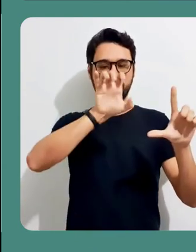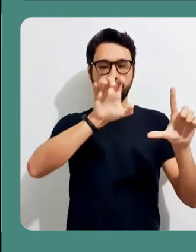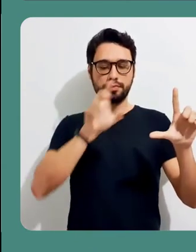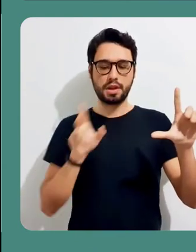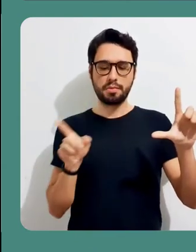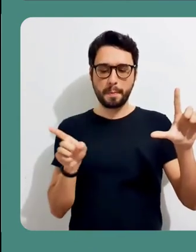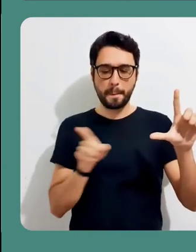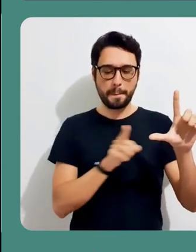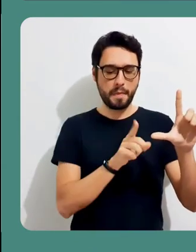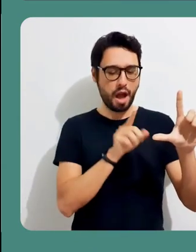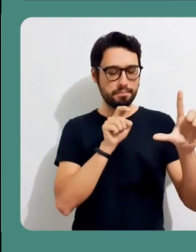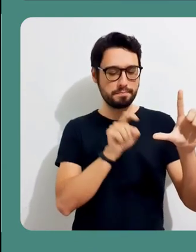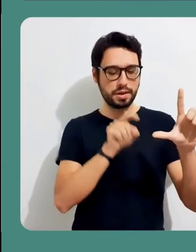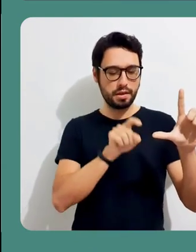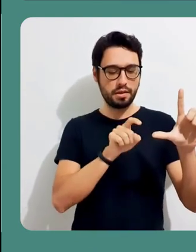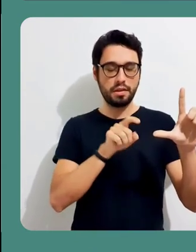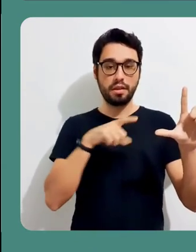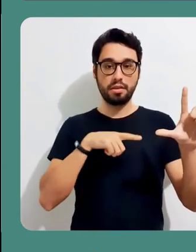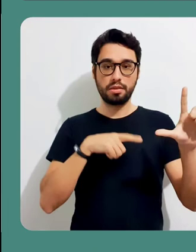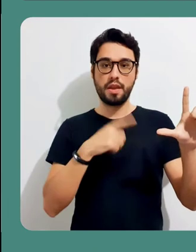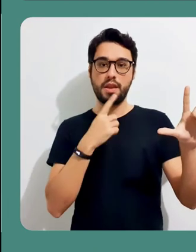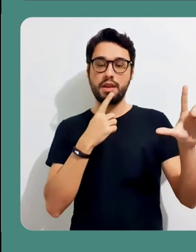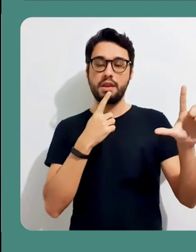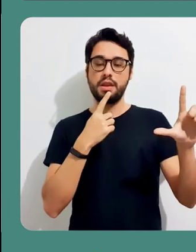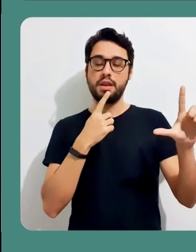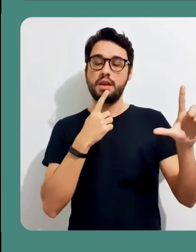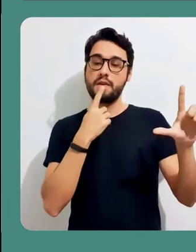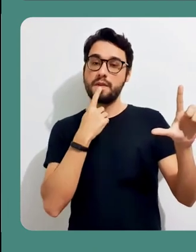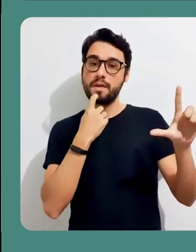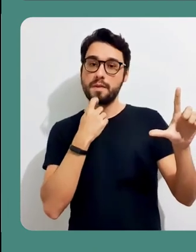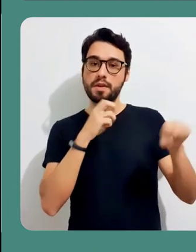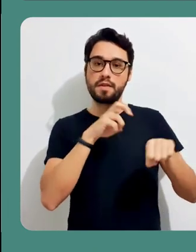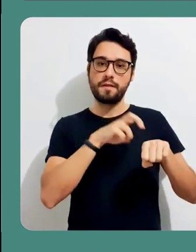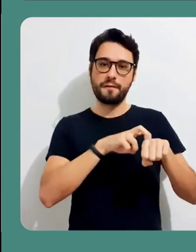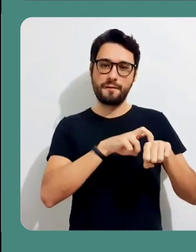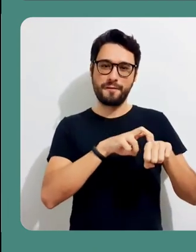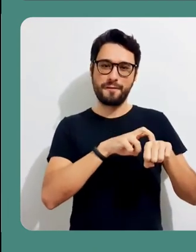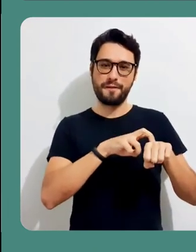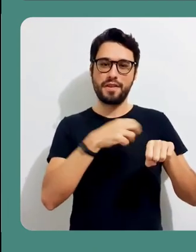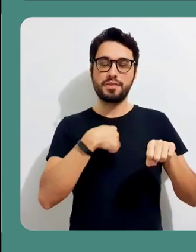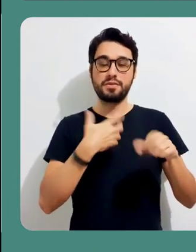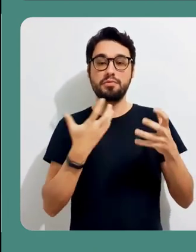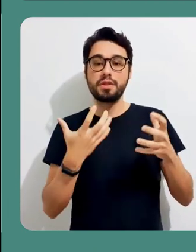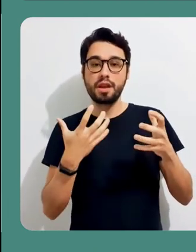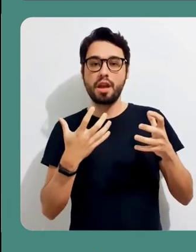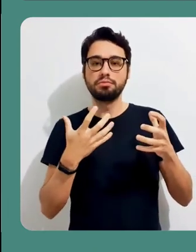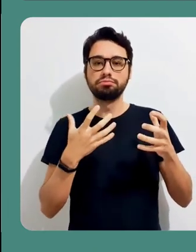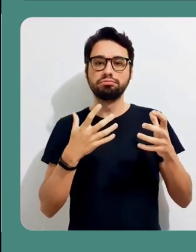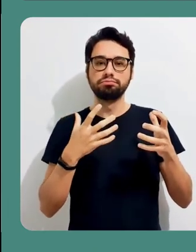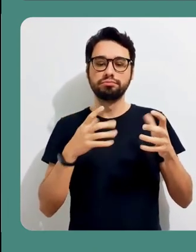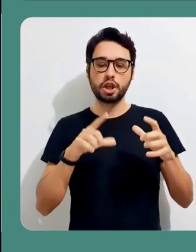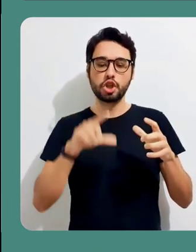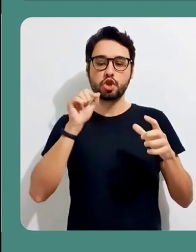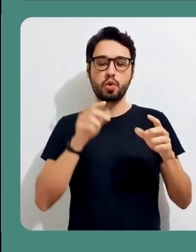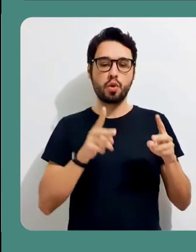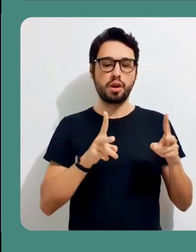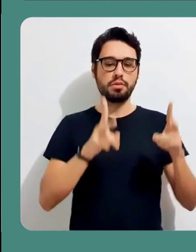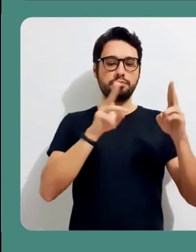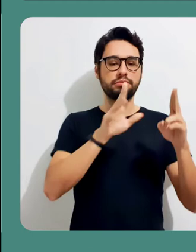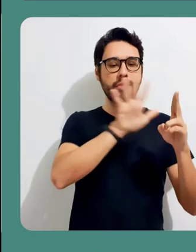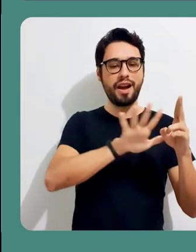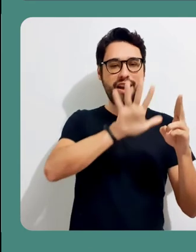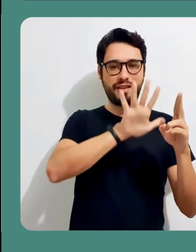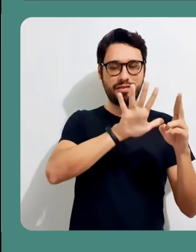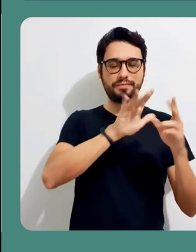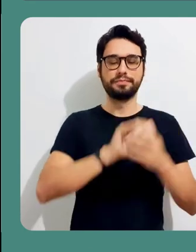com esse marcador até o ponto que eu desejo fazer a edição e utilizo essas setas verde e vermelha, que são as setas de marcadores,